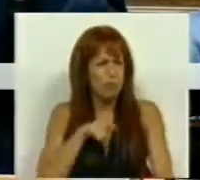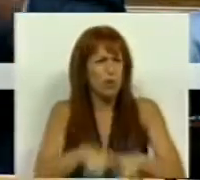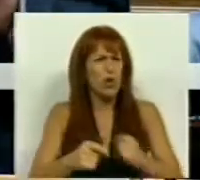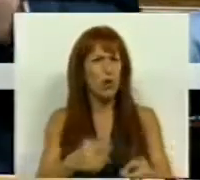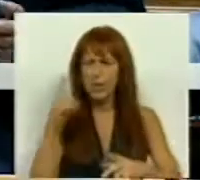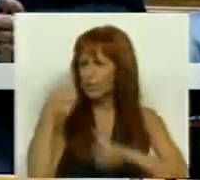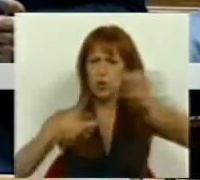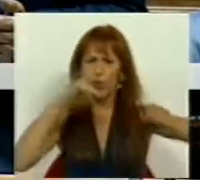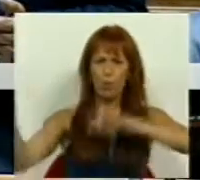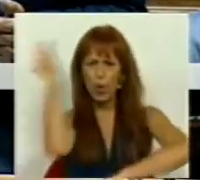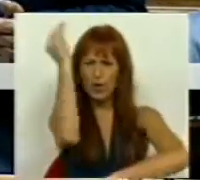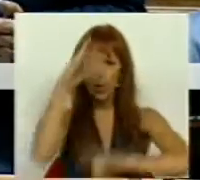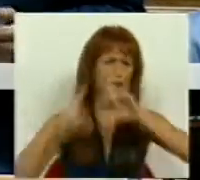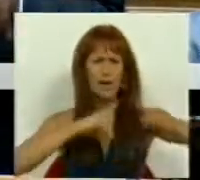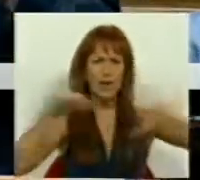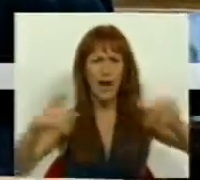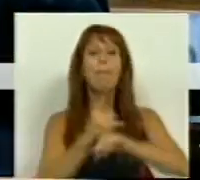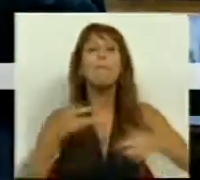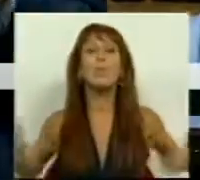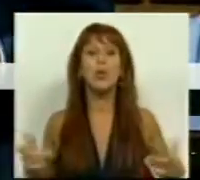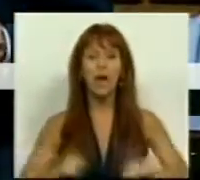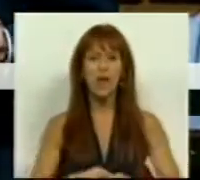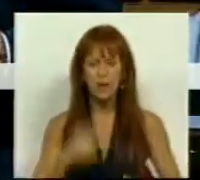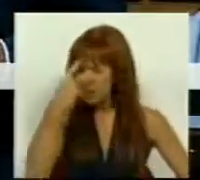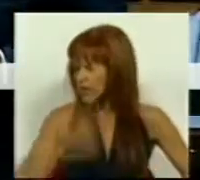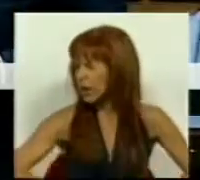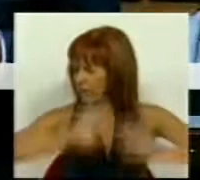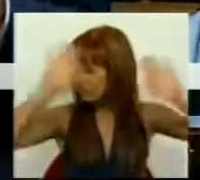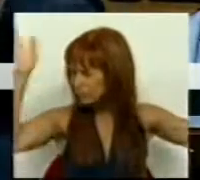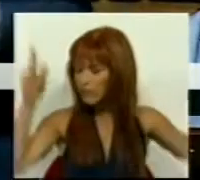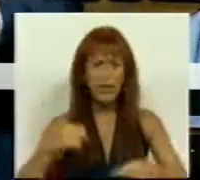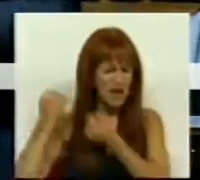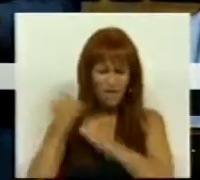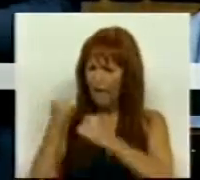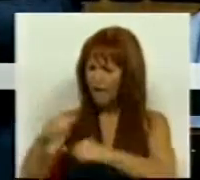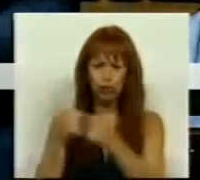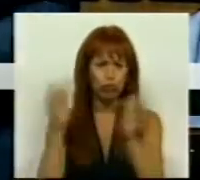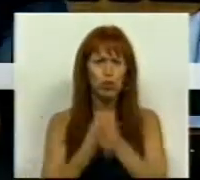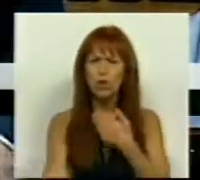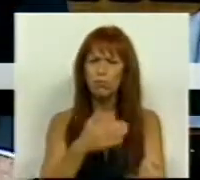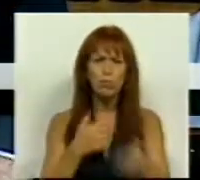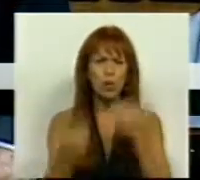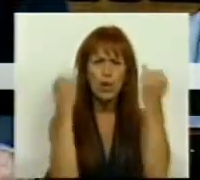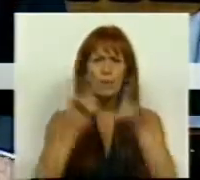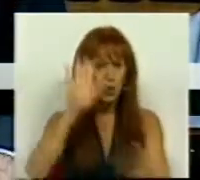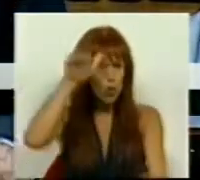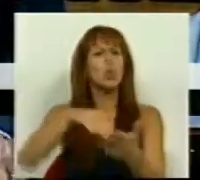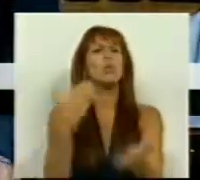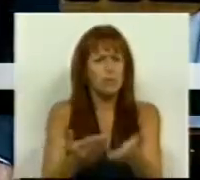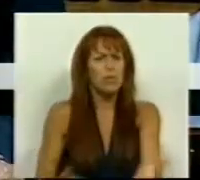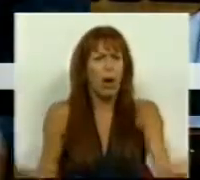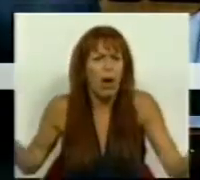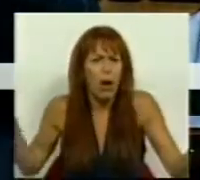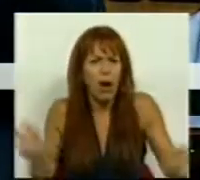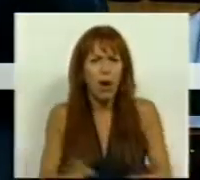política de desertificação do interior? Porquê esta cegueira que varre tudo e todos, independentemente das consequências